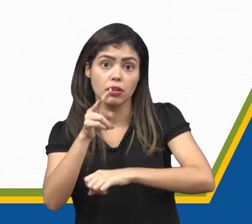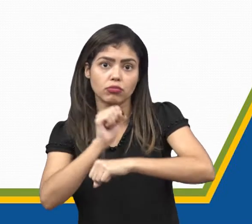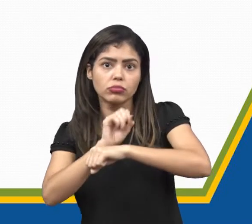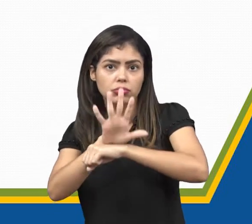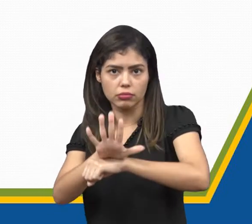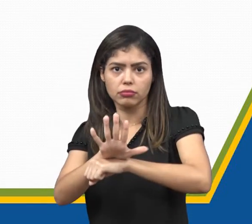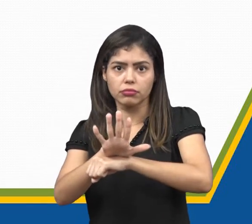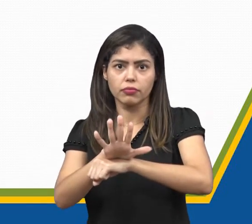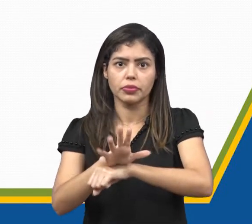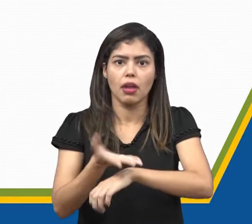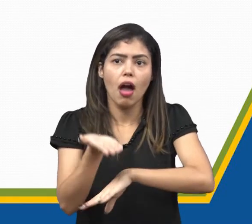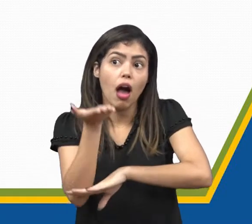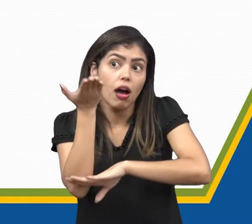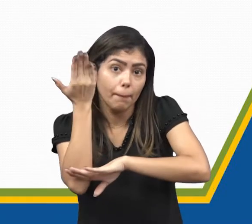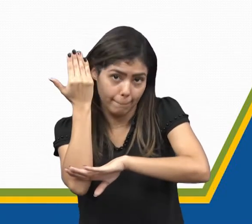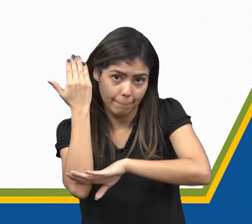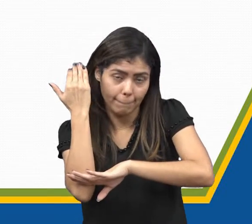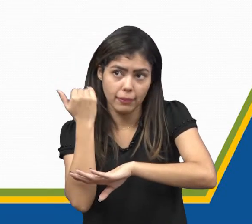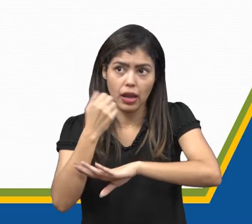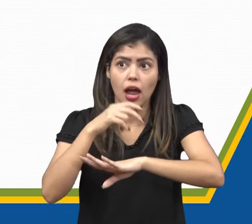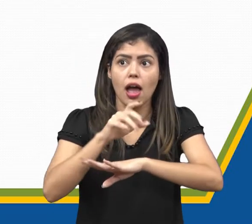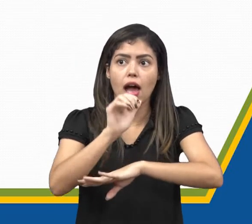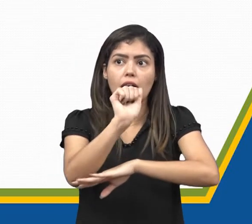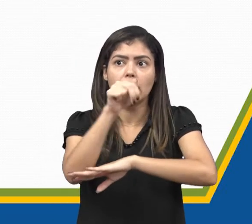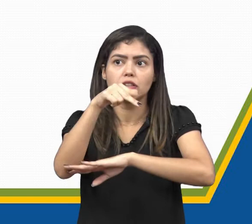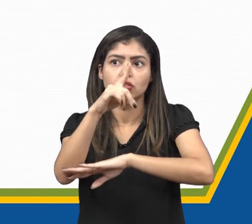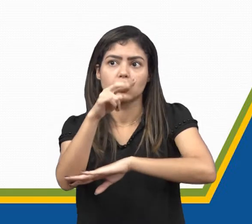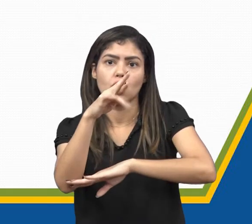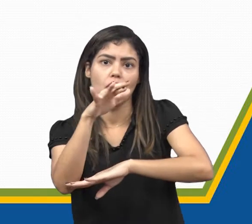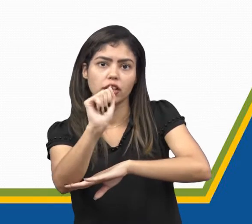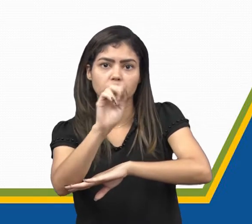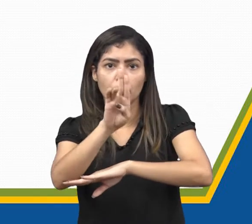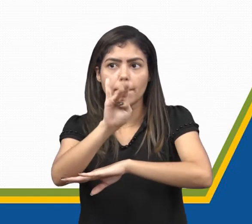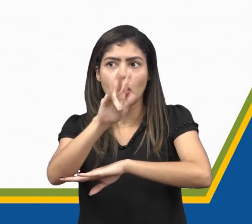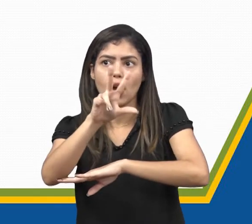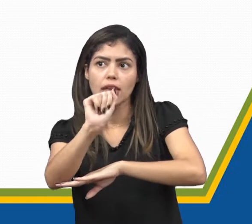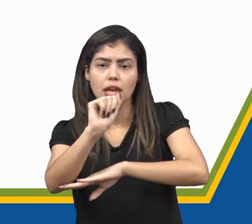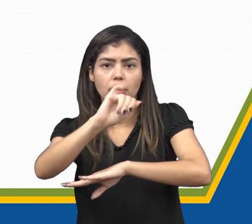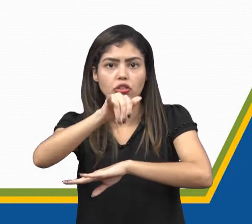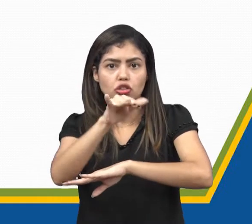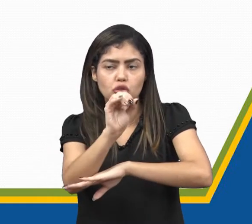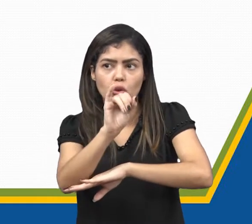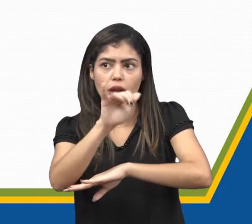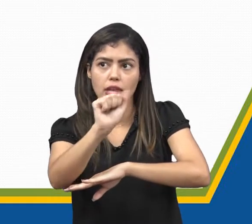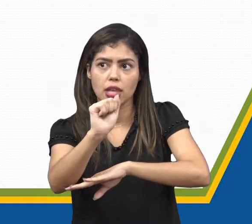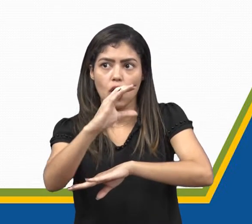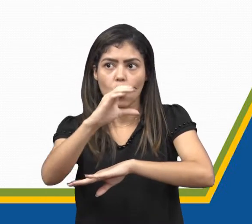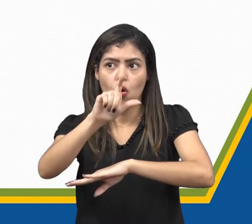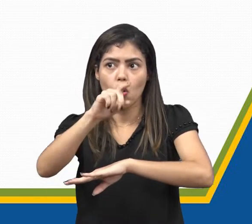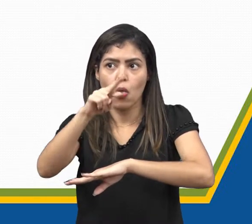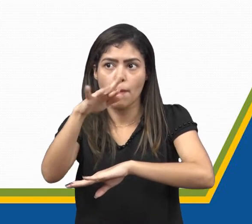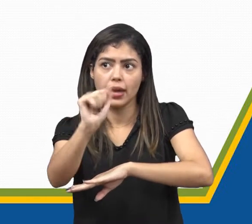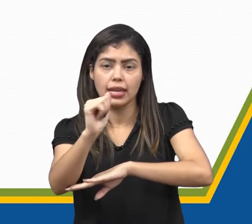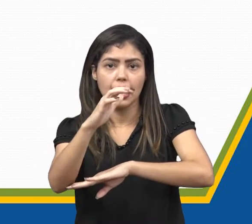acompanhar comigo no slide, antes, palavras como androide, boia, joia, colmeia,